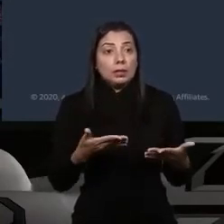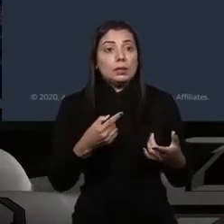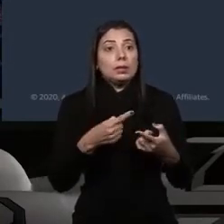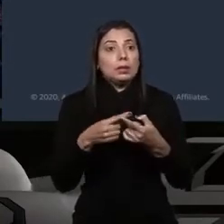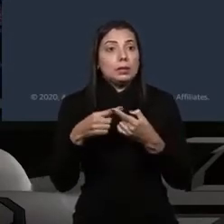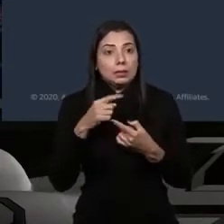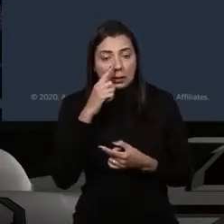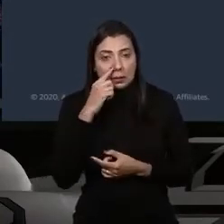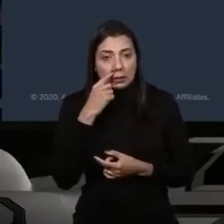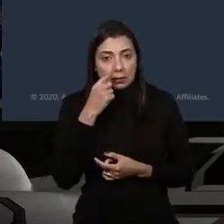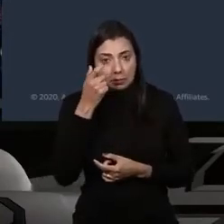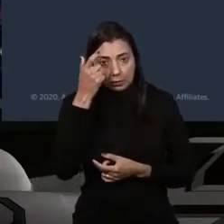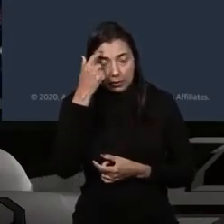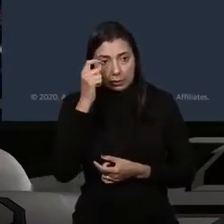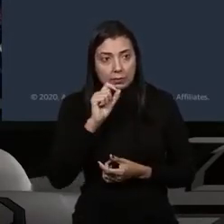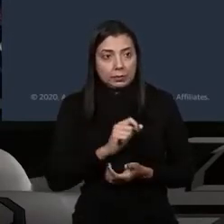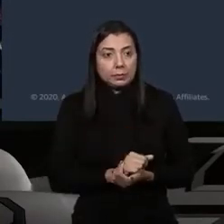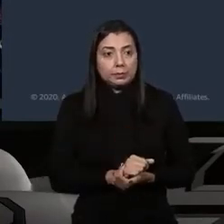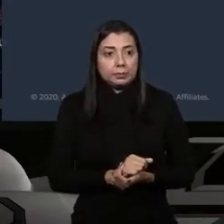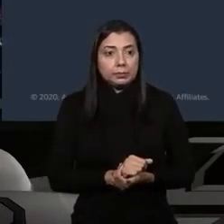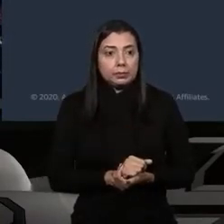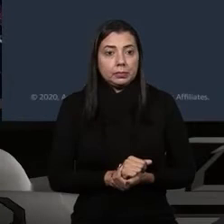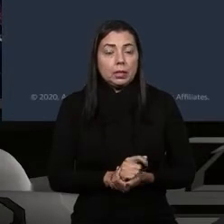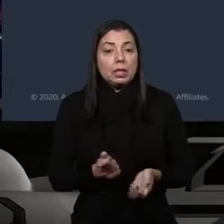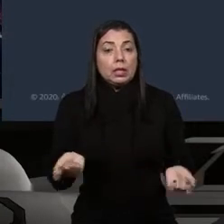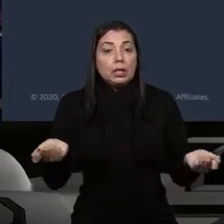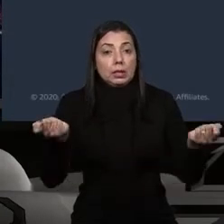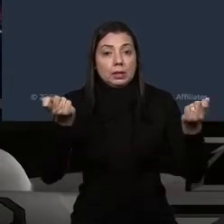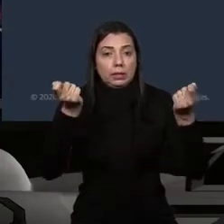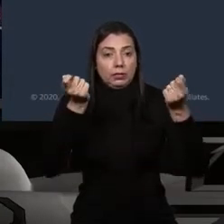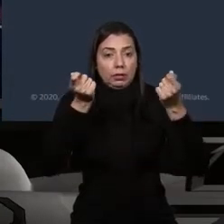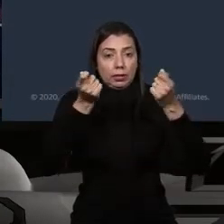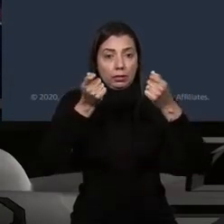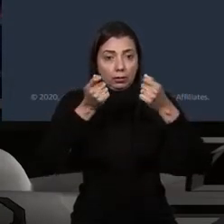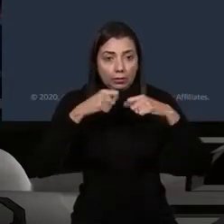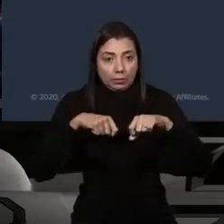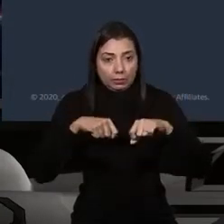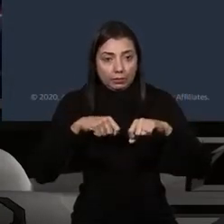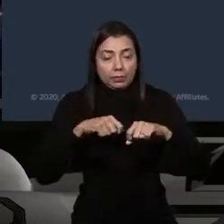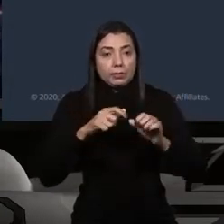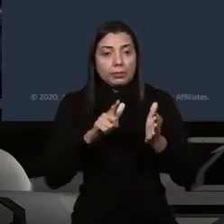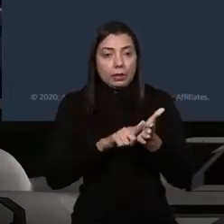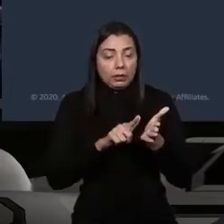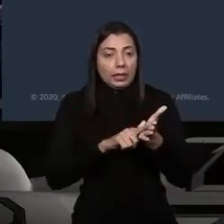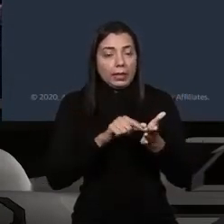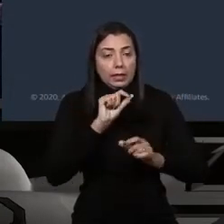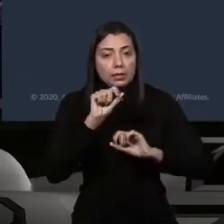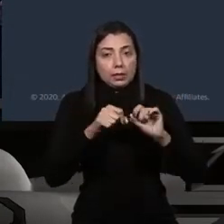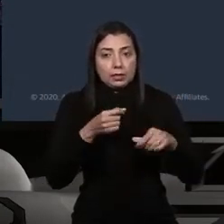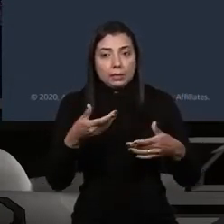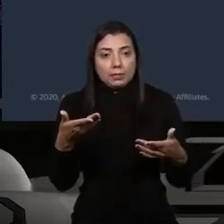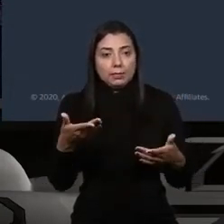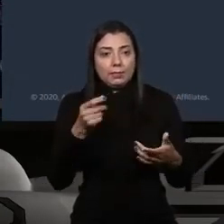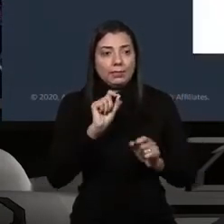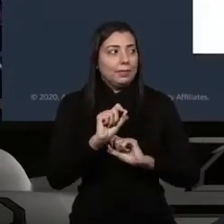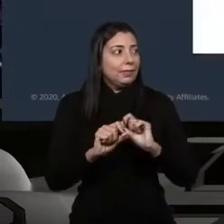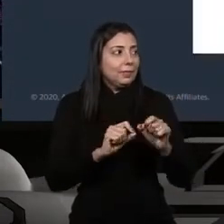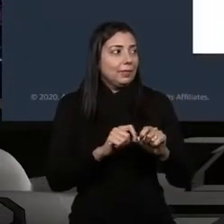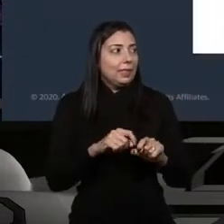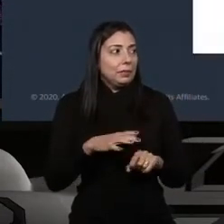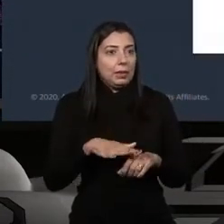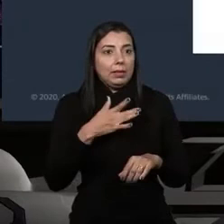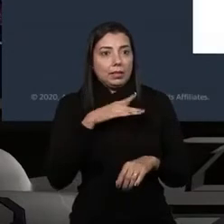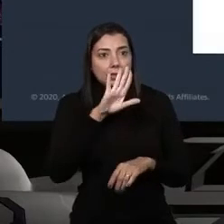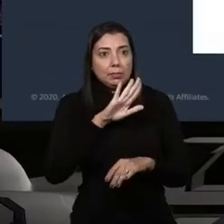pessoal, de fato é a possibilidade de vocês tirarem do papel esses projetos tão inovadores que vocês estão trazendo aqui.